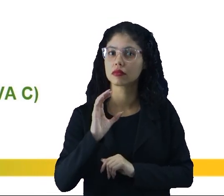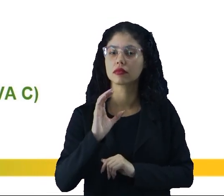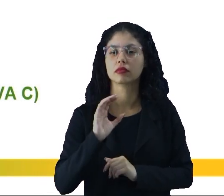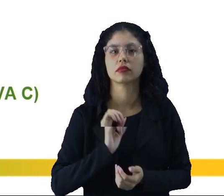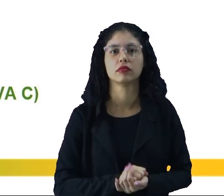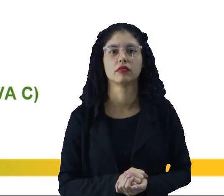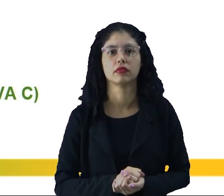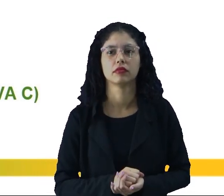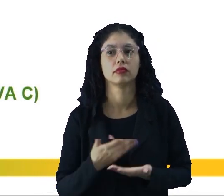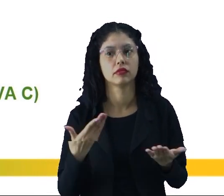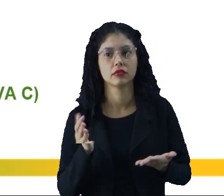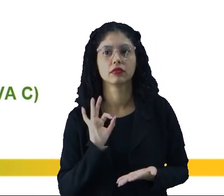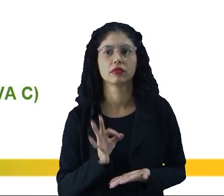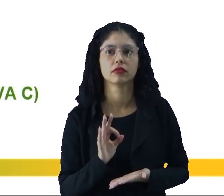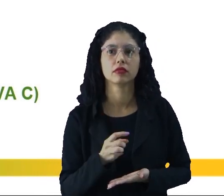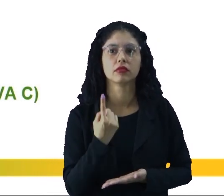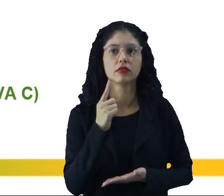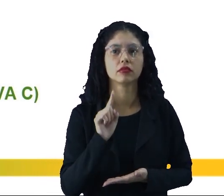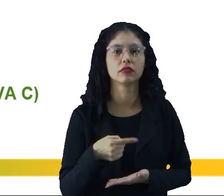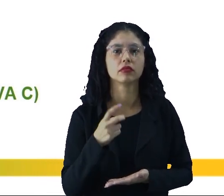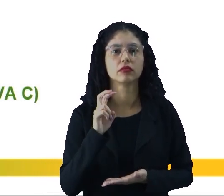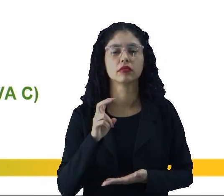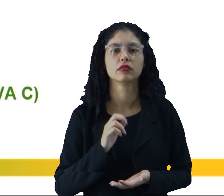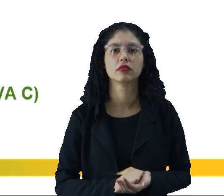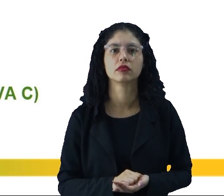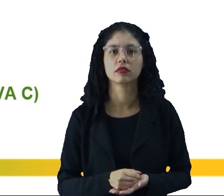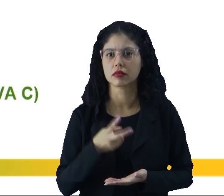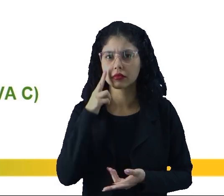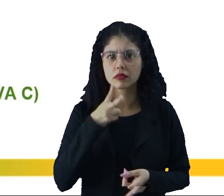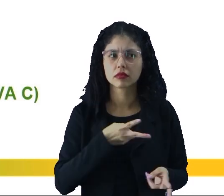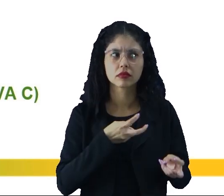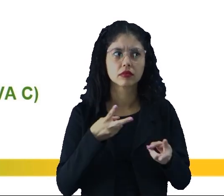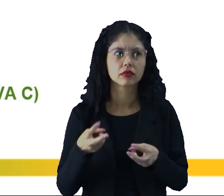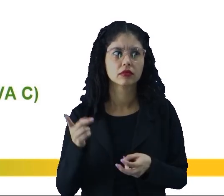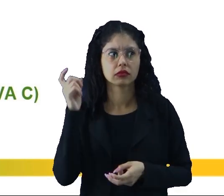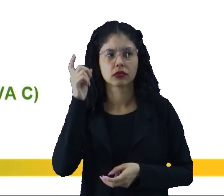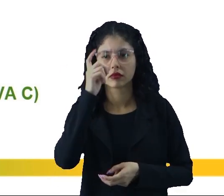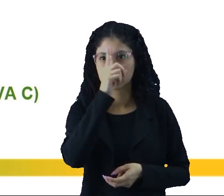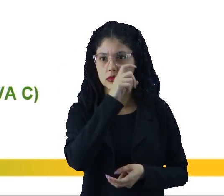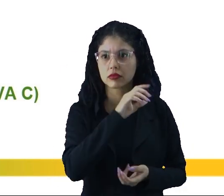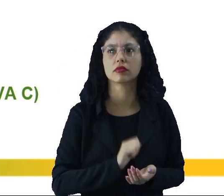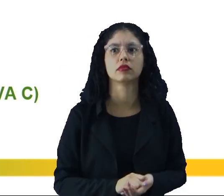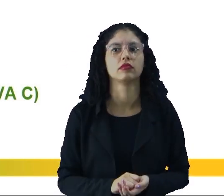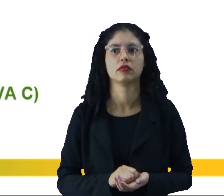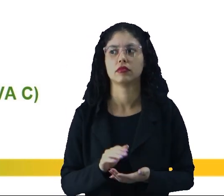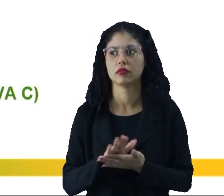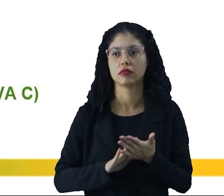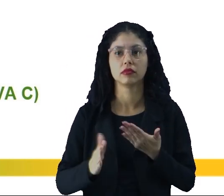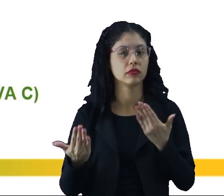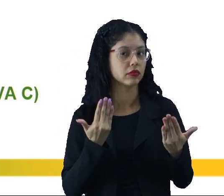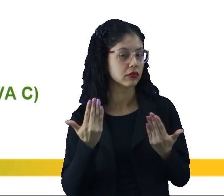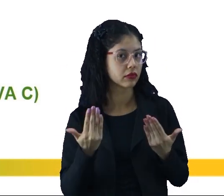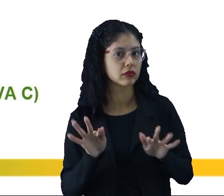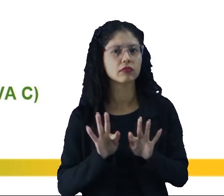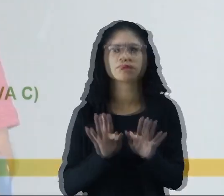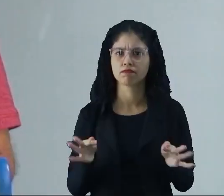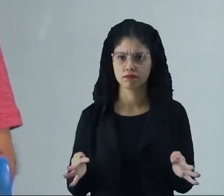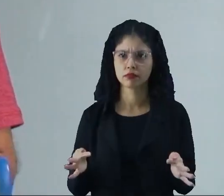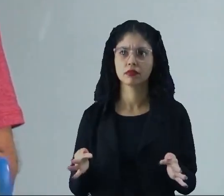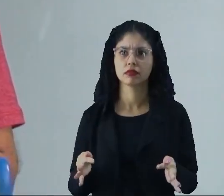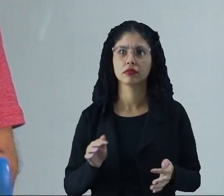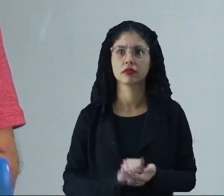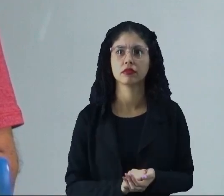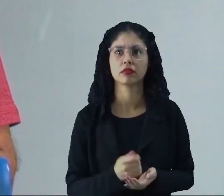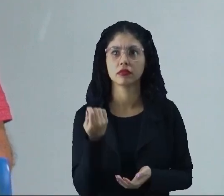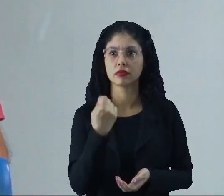a letra C né 1,5 notário pessoal não é difícil fazer essa associação bem simples